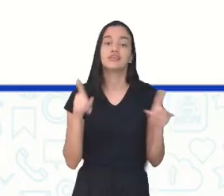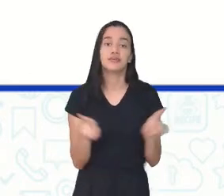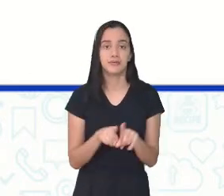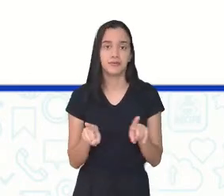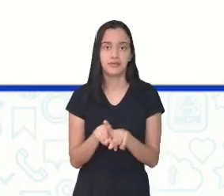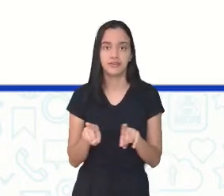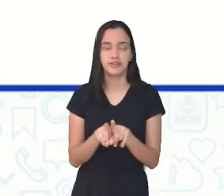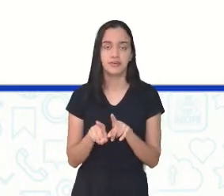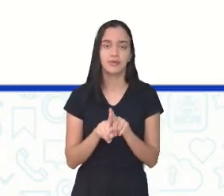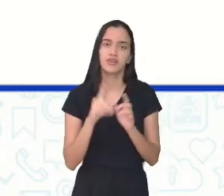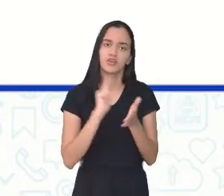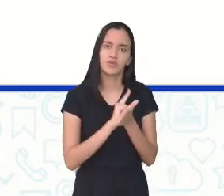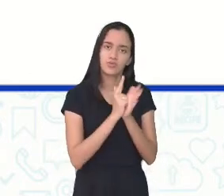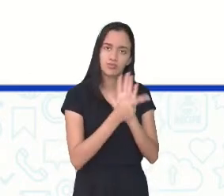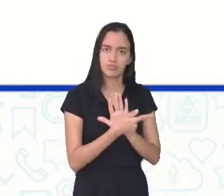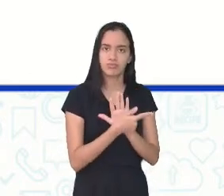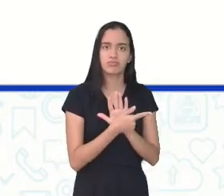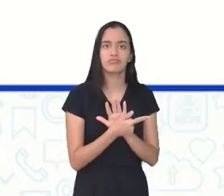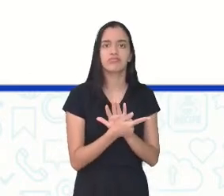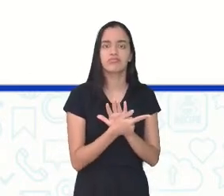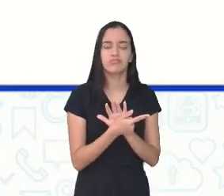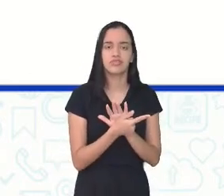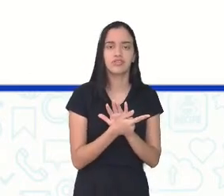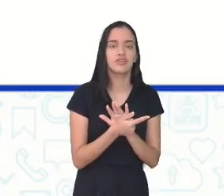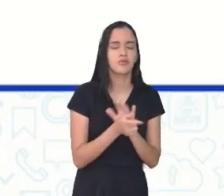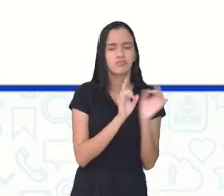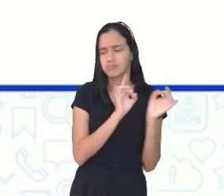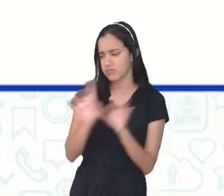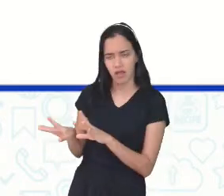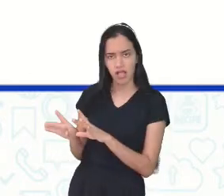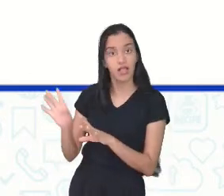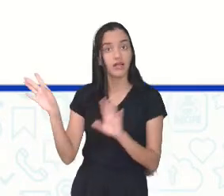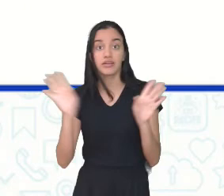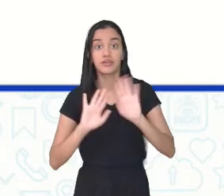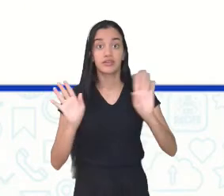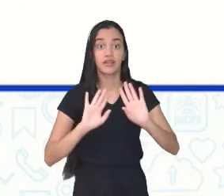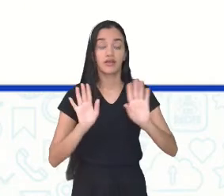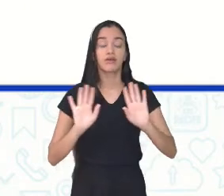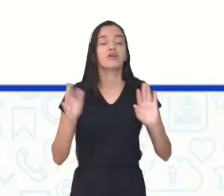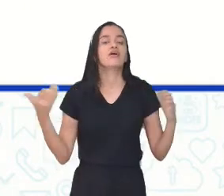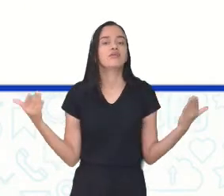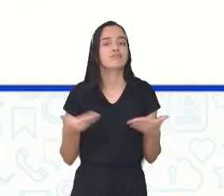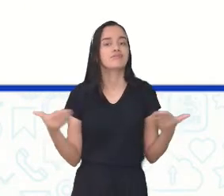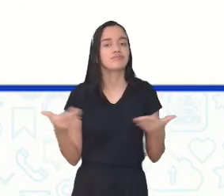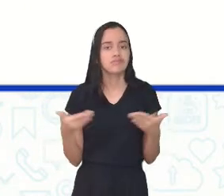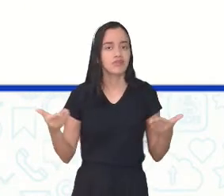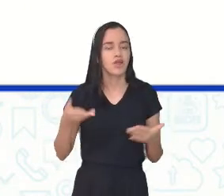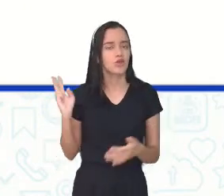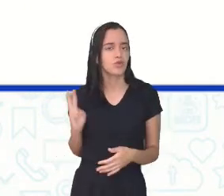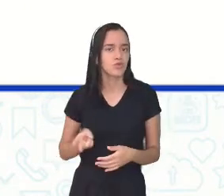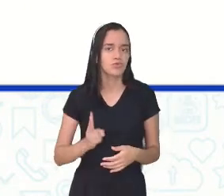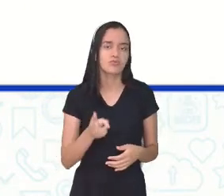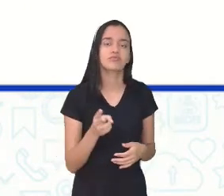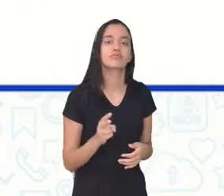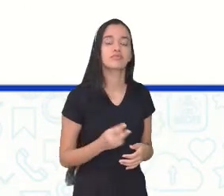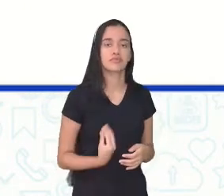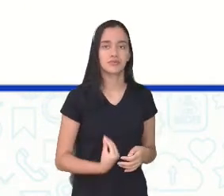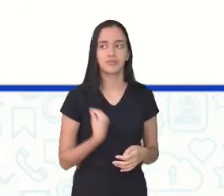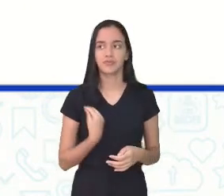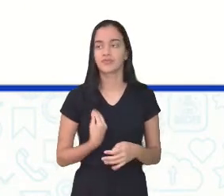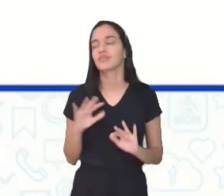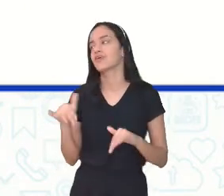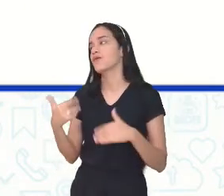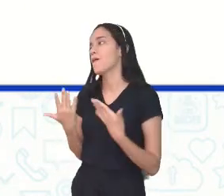deixem esse gênero para trás por nada, porque ele está se atualizando e ele continua existindo.